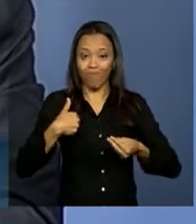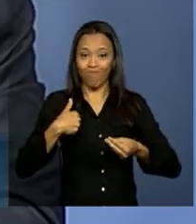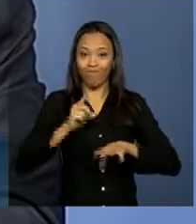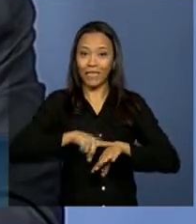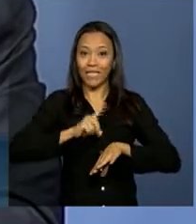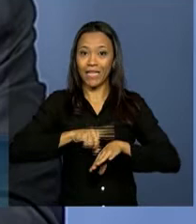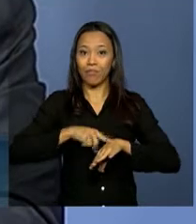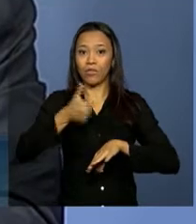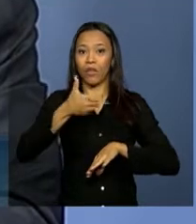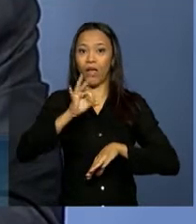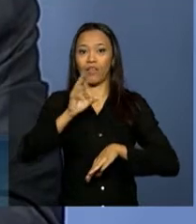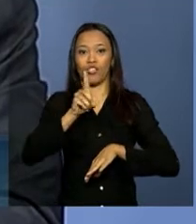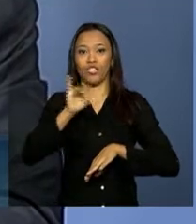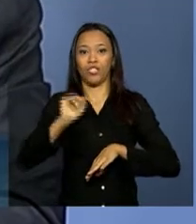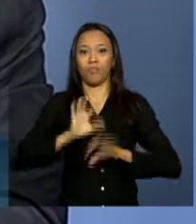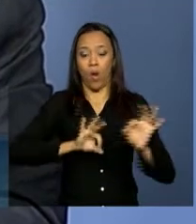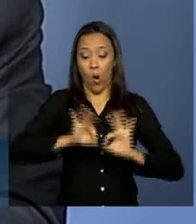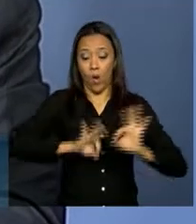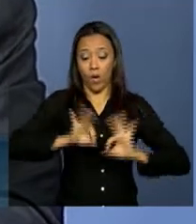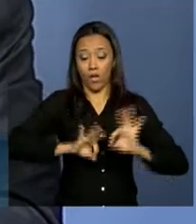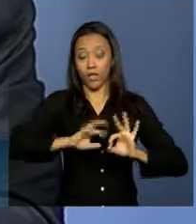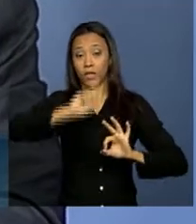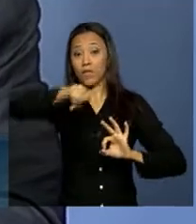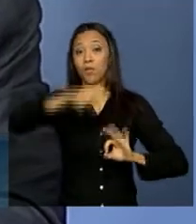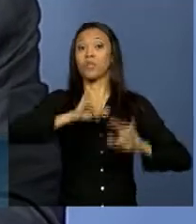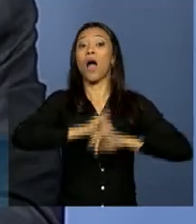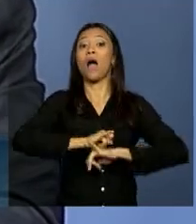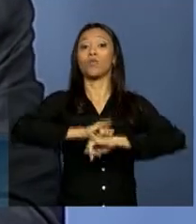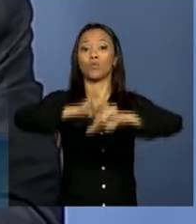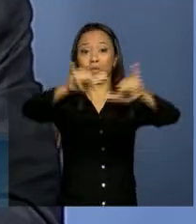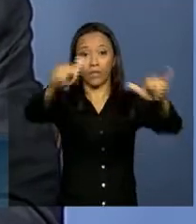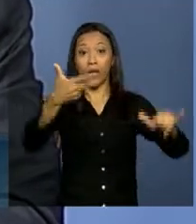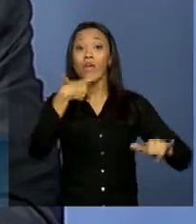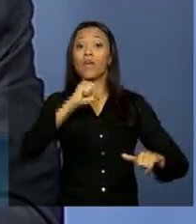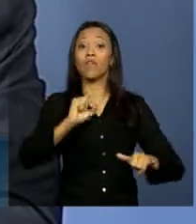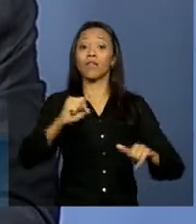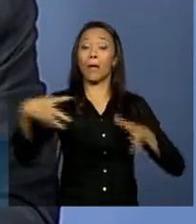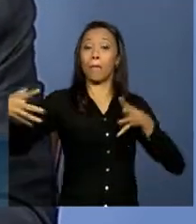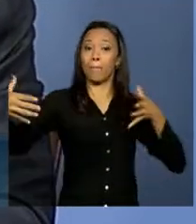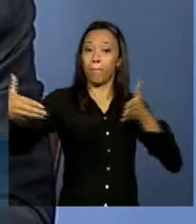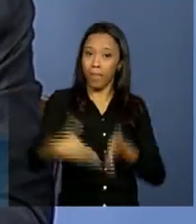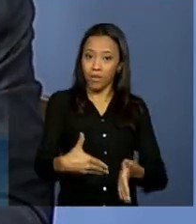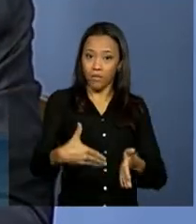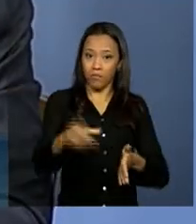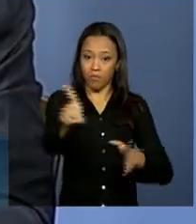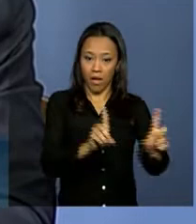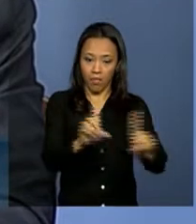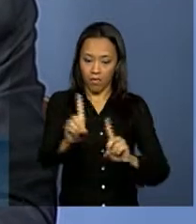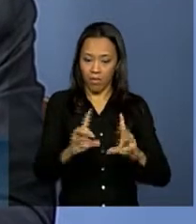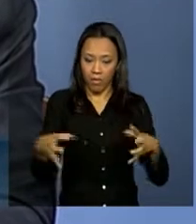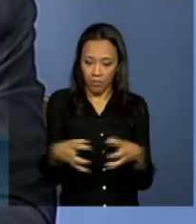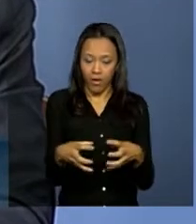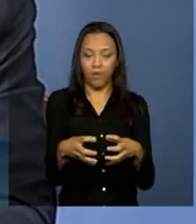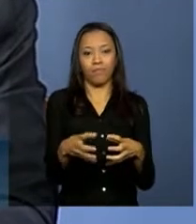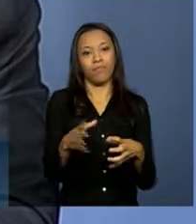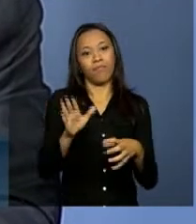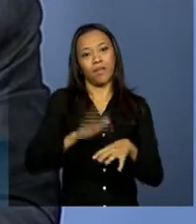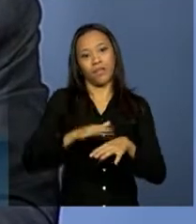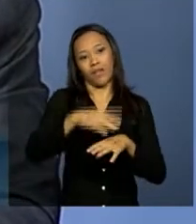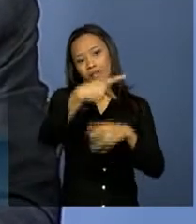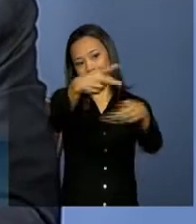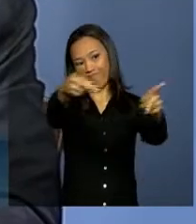para compor o painel e anunciar às partes quem são os integrantes do painel. Mas está inteiramente nas mãos dos membros e na mão,